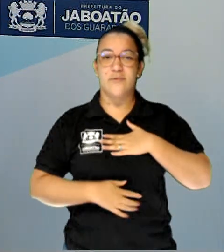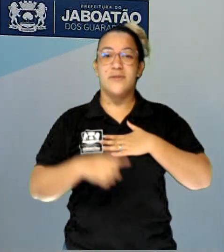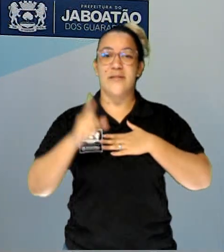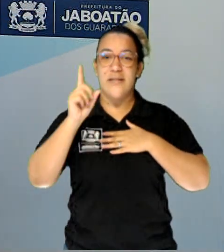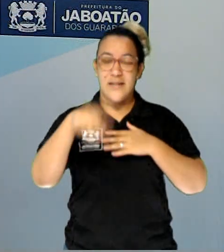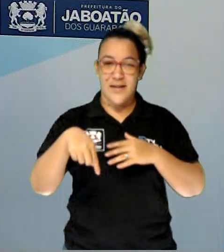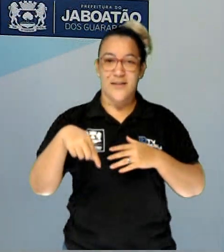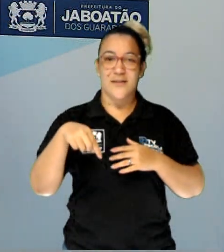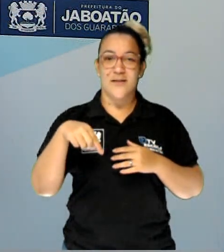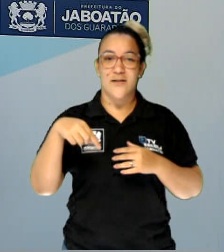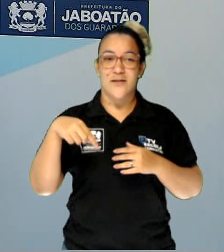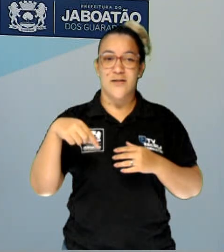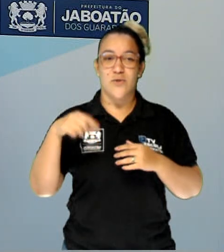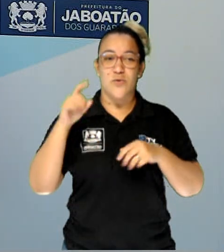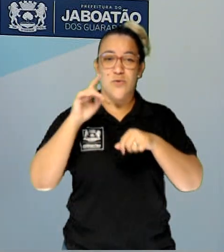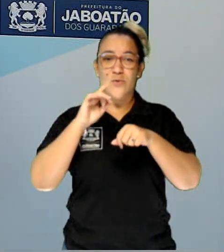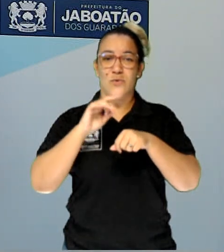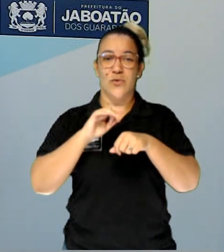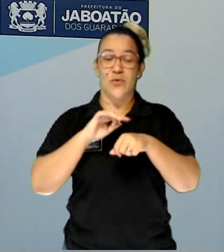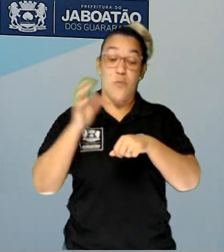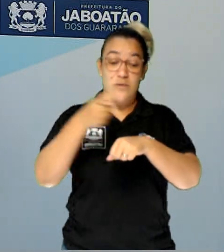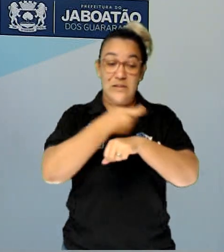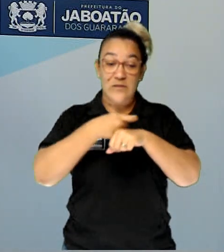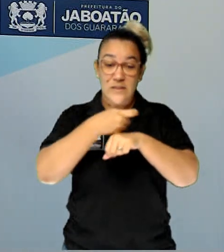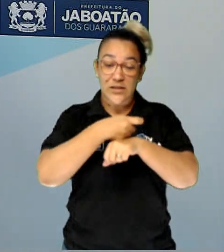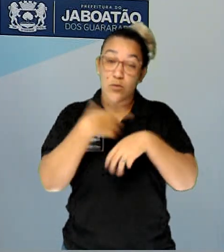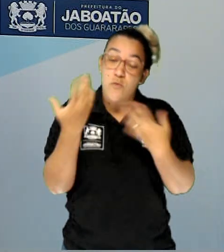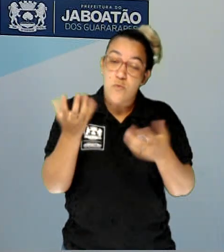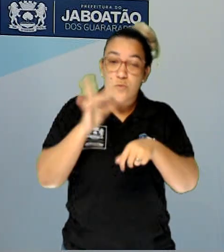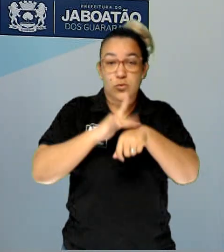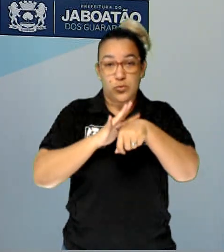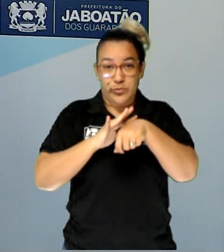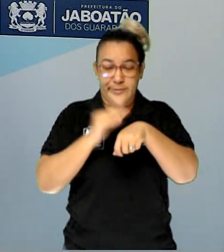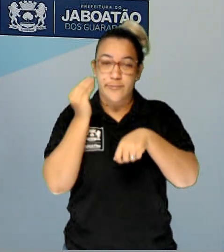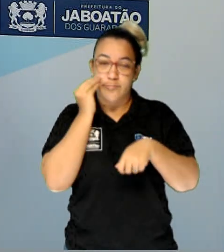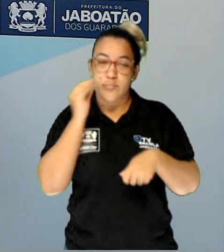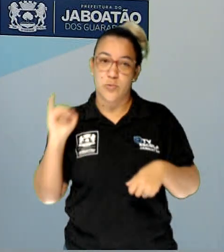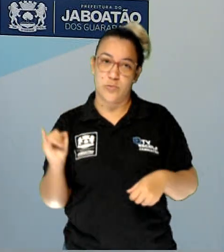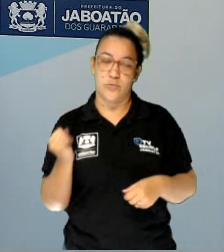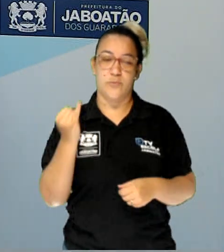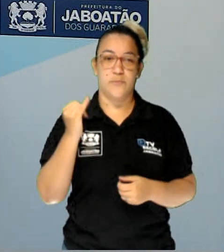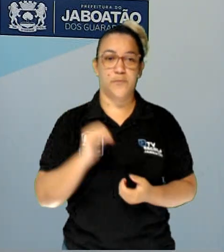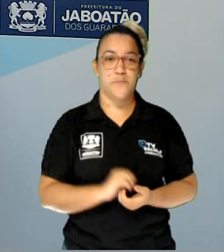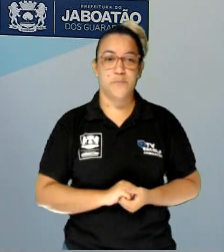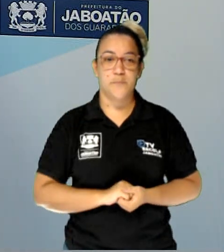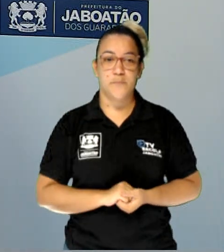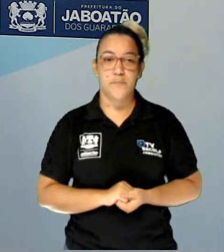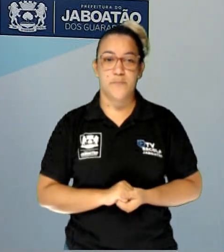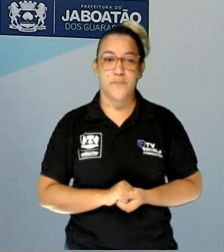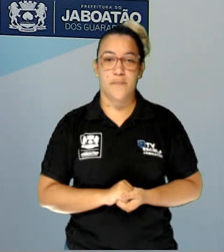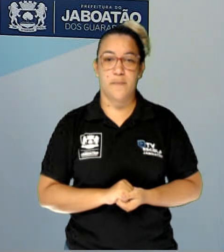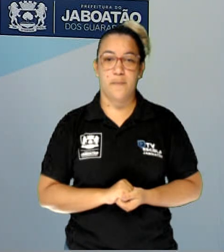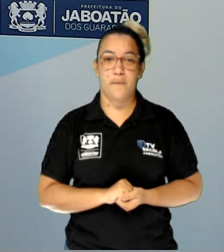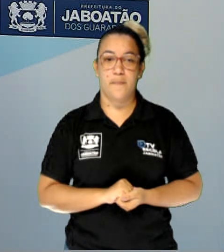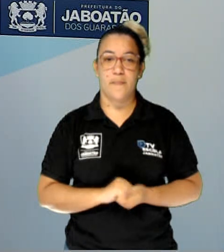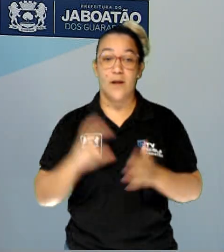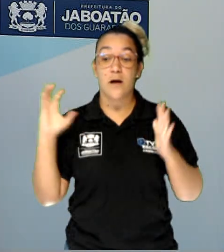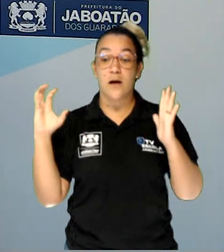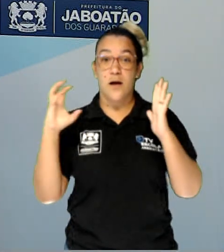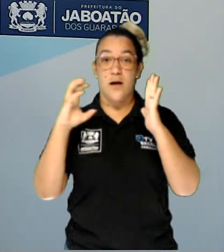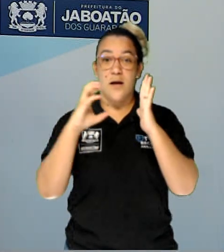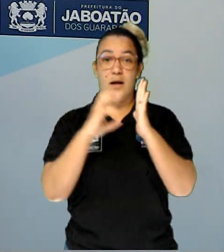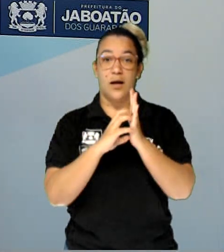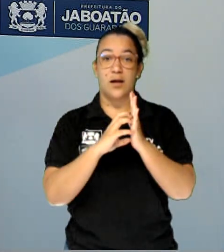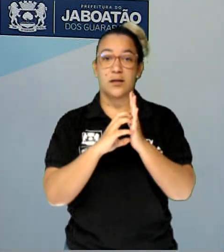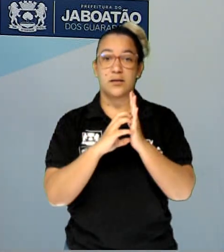doenças ou infecções oportunistas. Porque a AIDS em si, ela